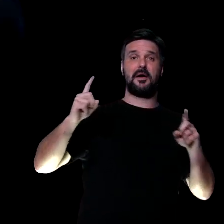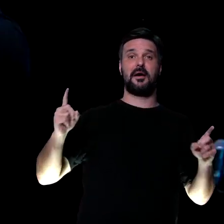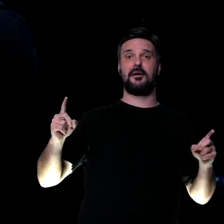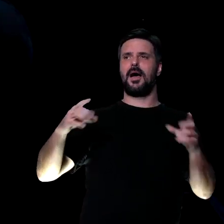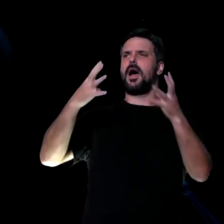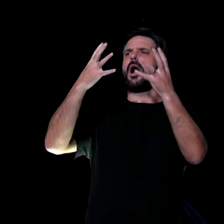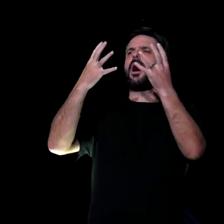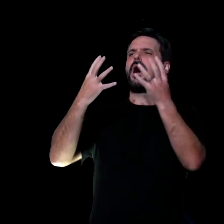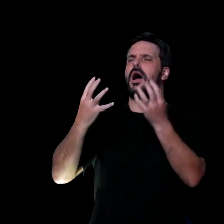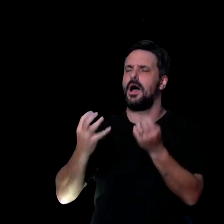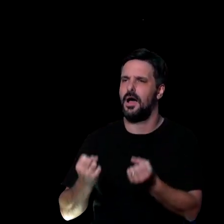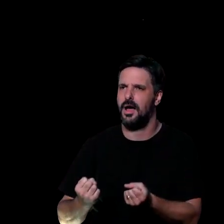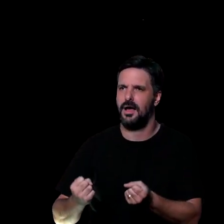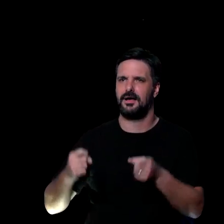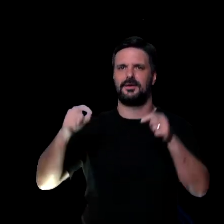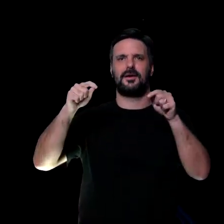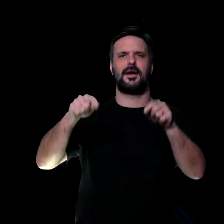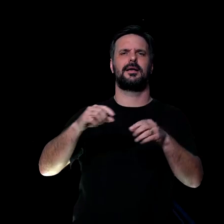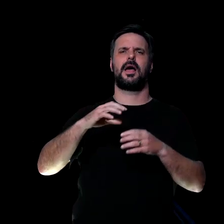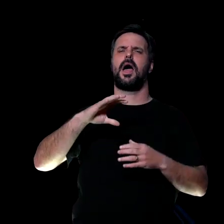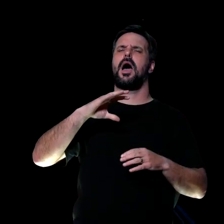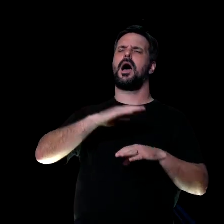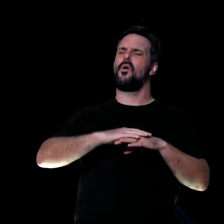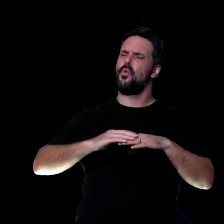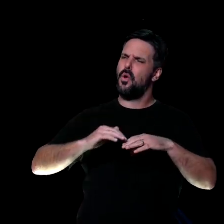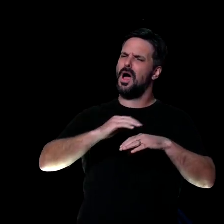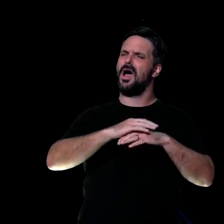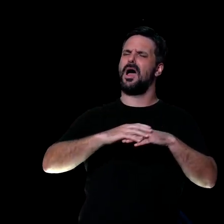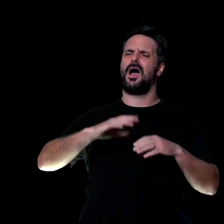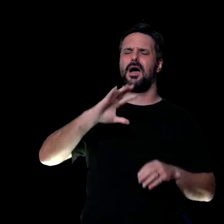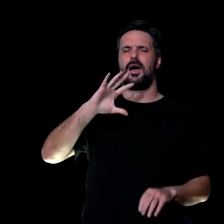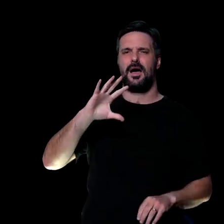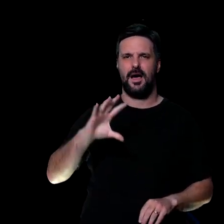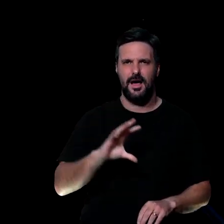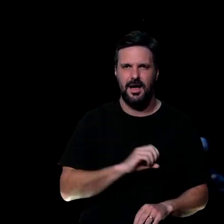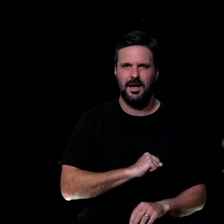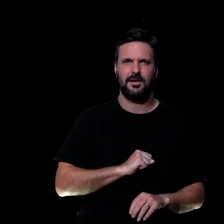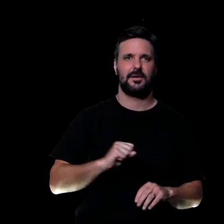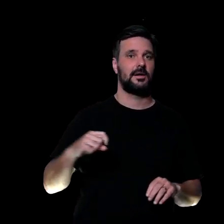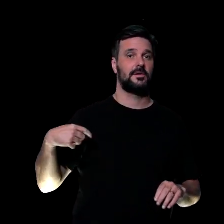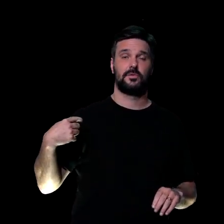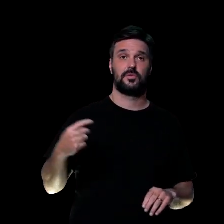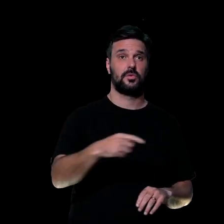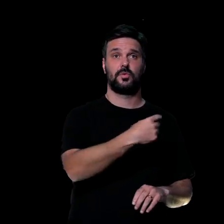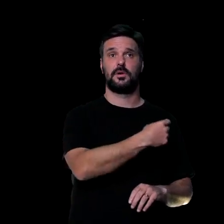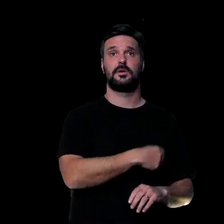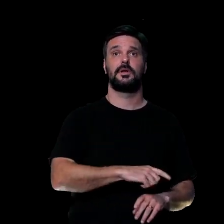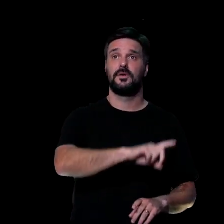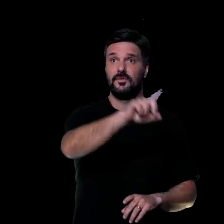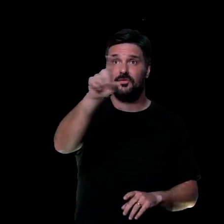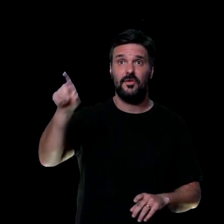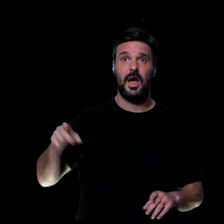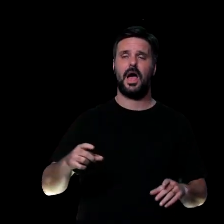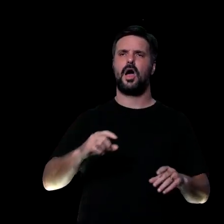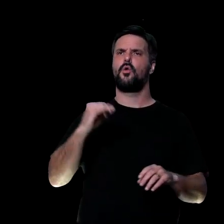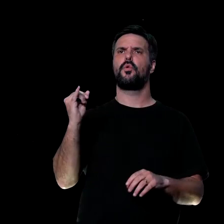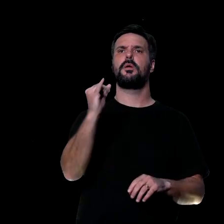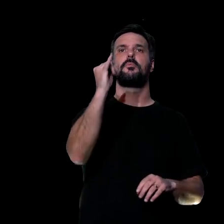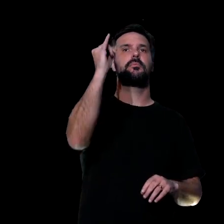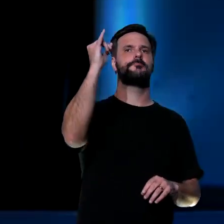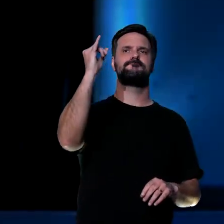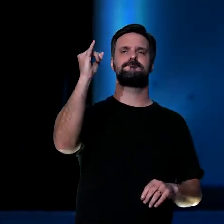já estou numa... Cara, não é desculpa, e graças a Deus a nossa igreja é muito saudável nisso. Para aqueles que entendem a importância do amor,